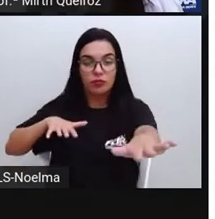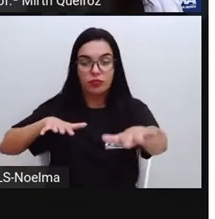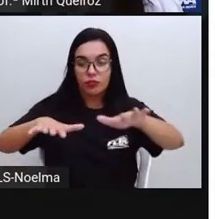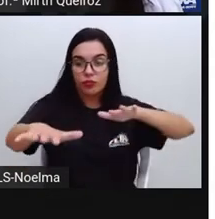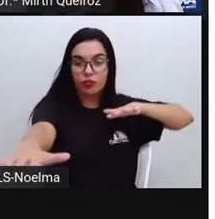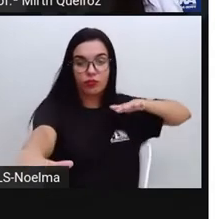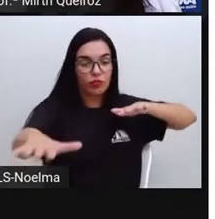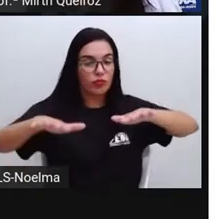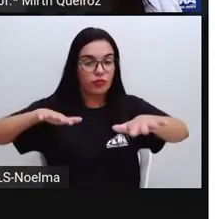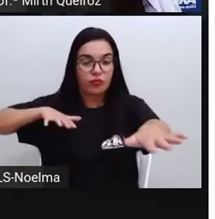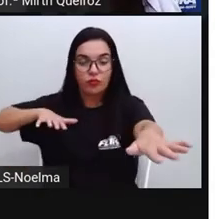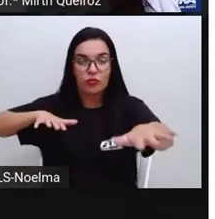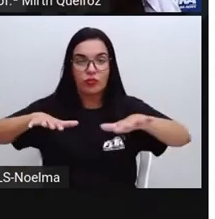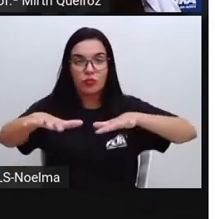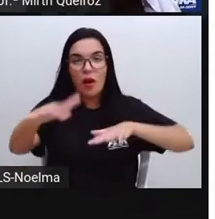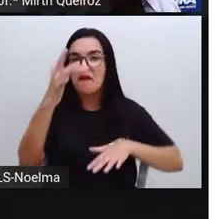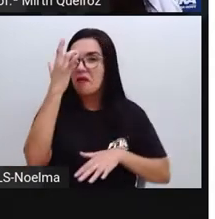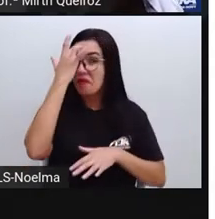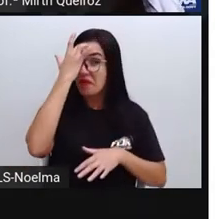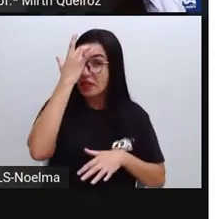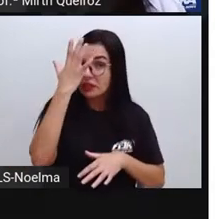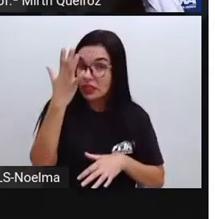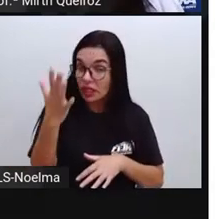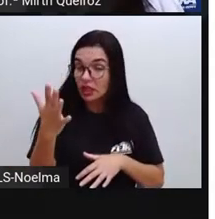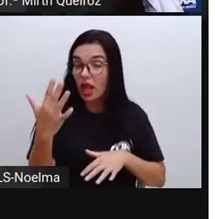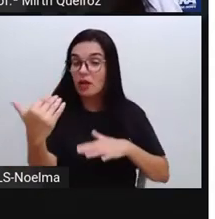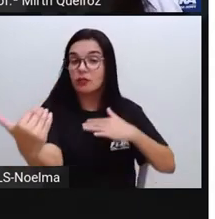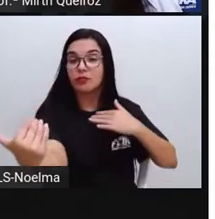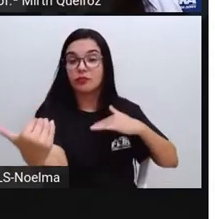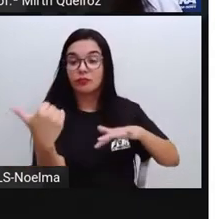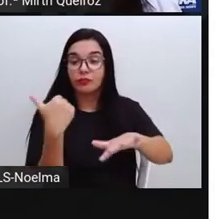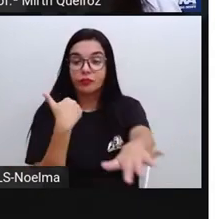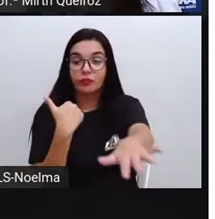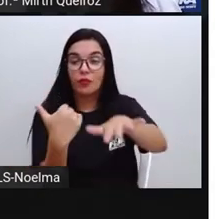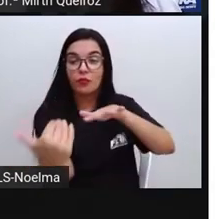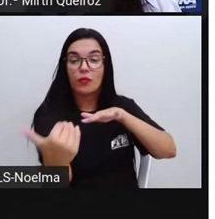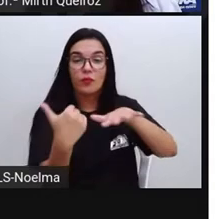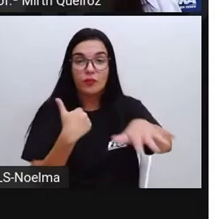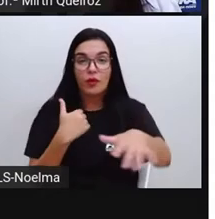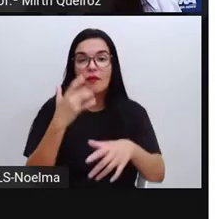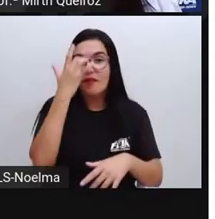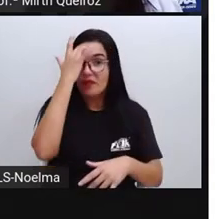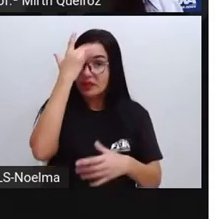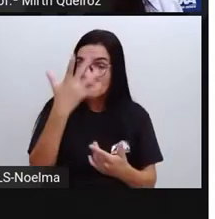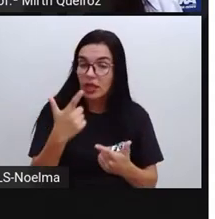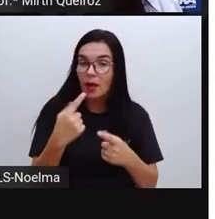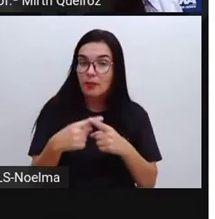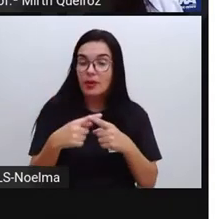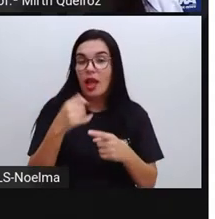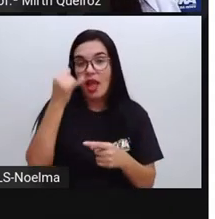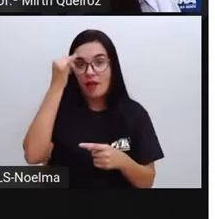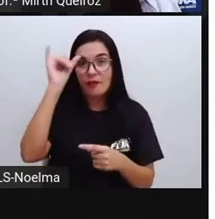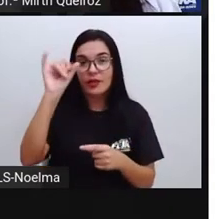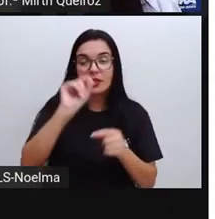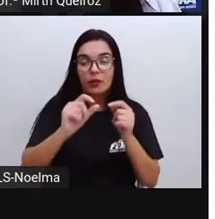iria facilitar aí o transporte, o trânsito ali para que não houvesse congestionamento. O investimento no